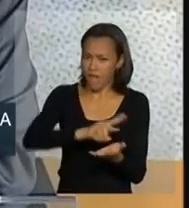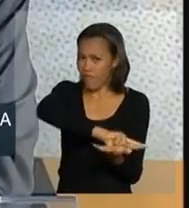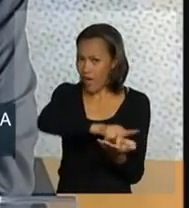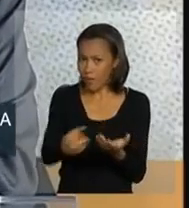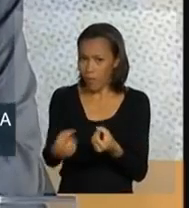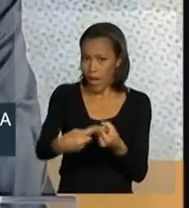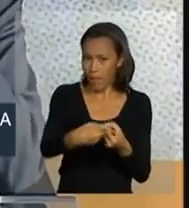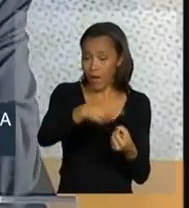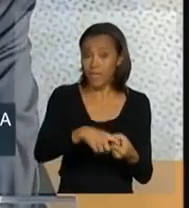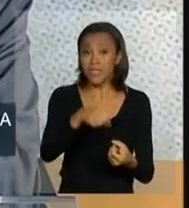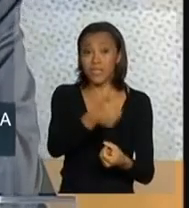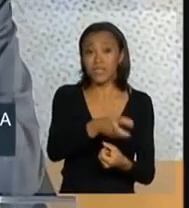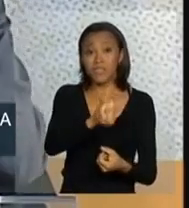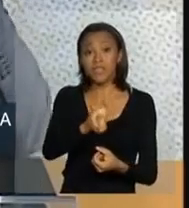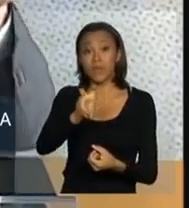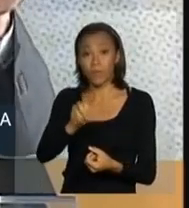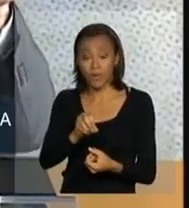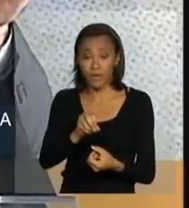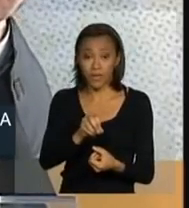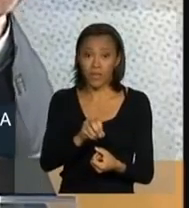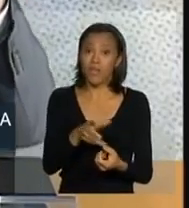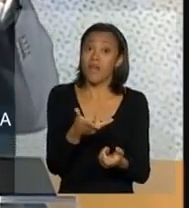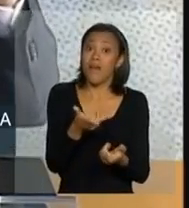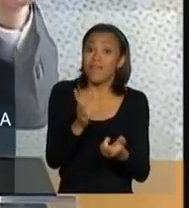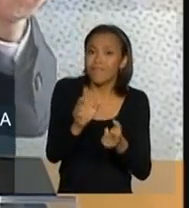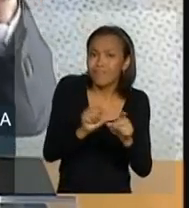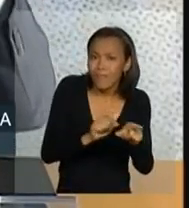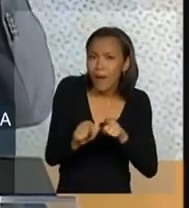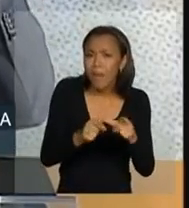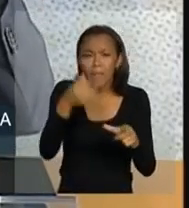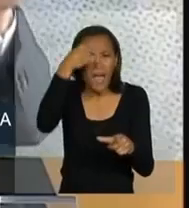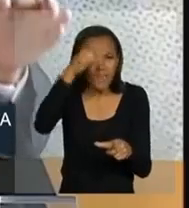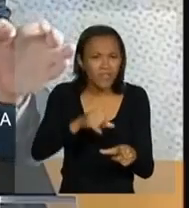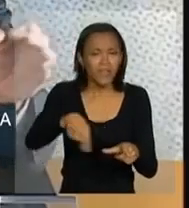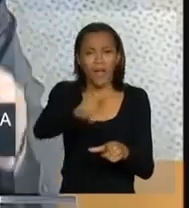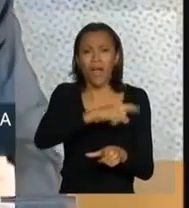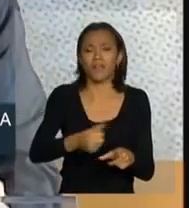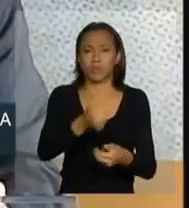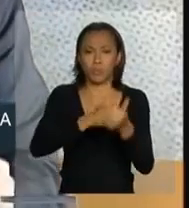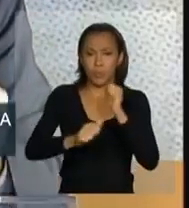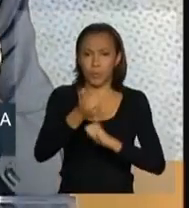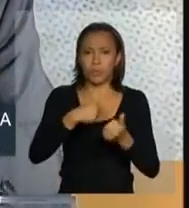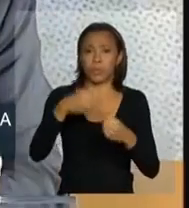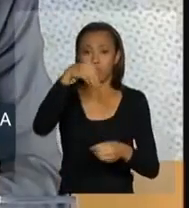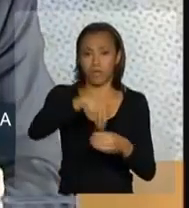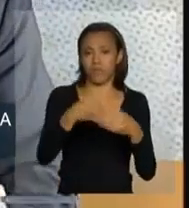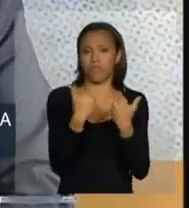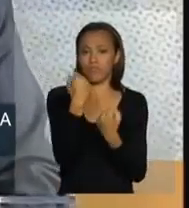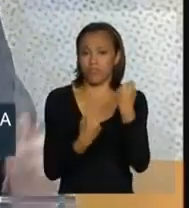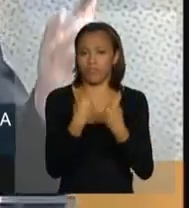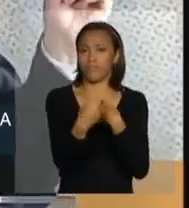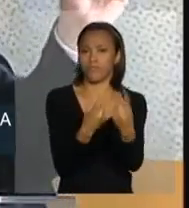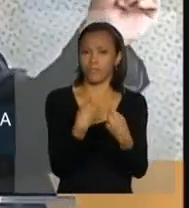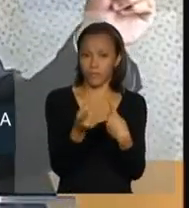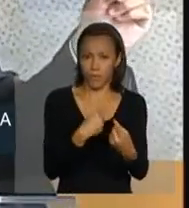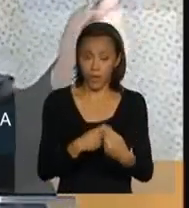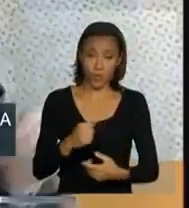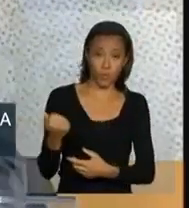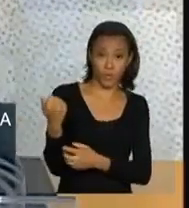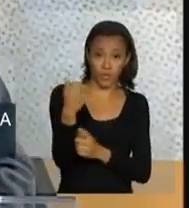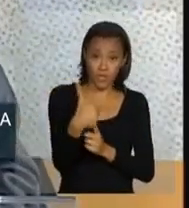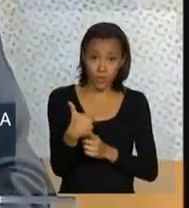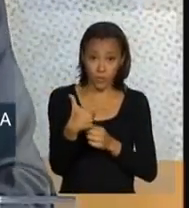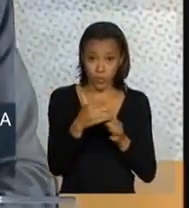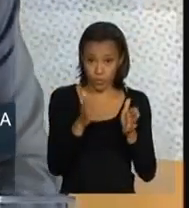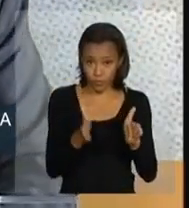ações específicas no enfrentamento da questão da alcoolemia no trânsito. O segundo eixo, como os senhores podem observar